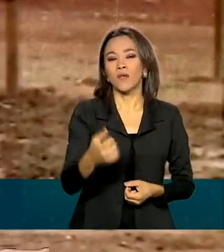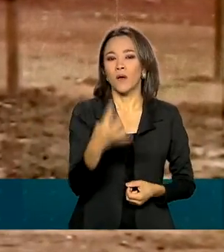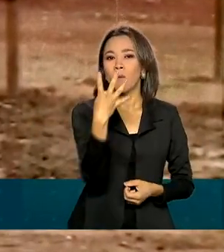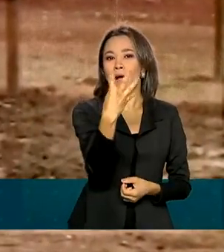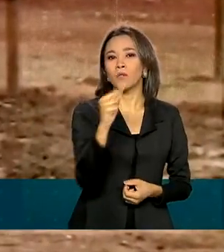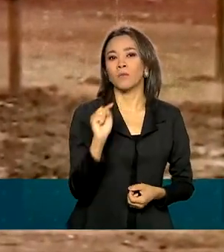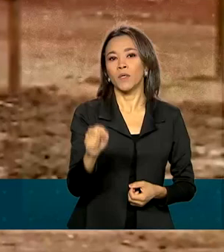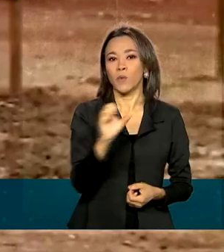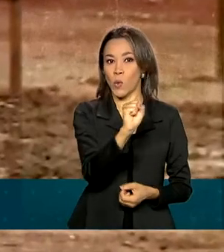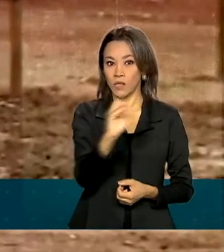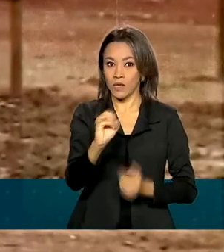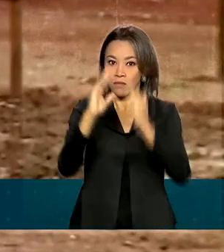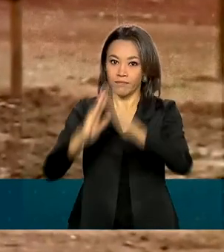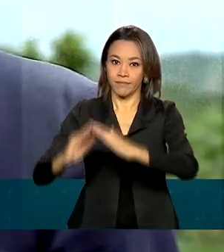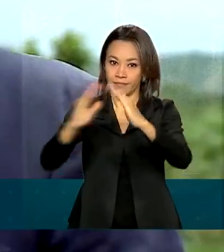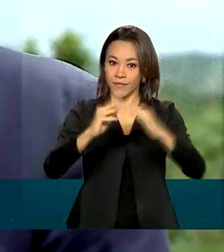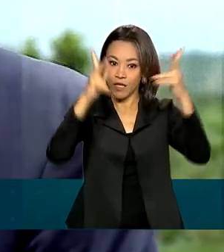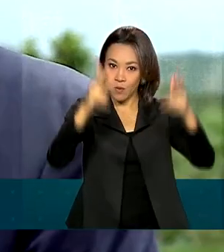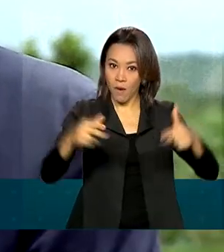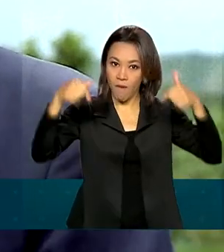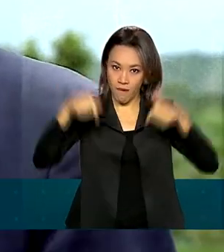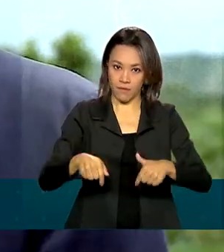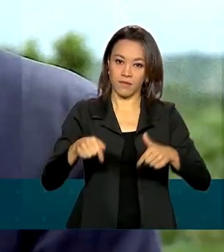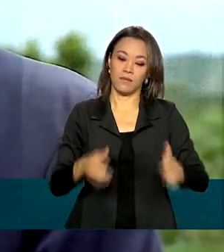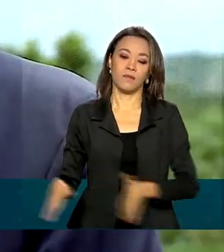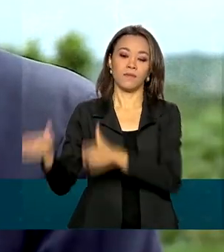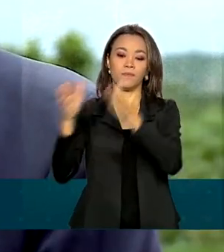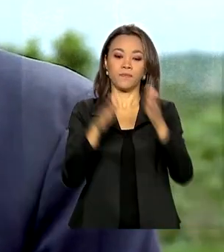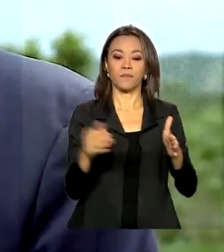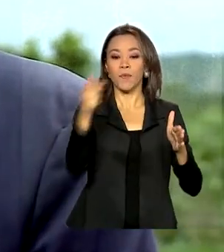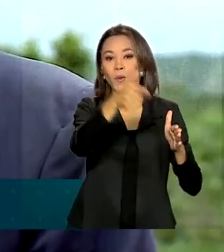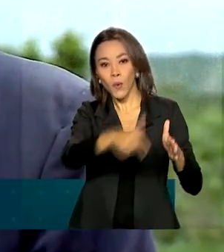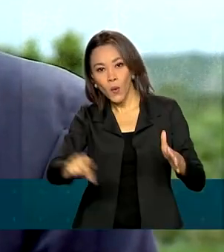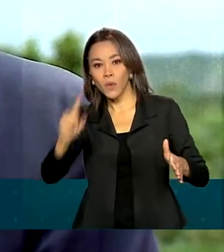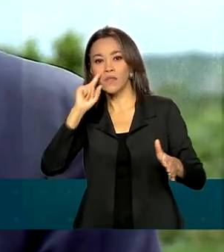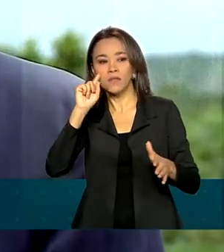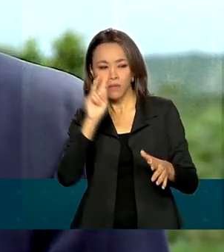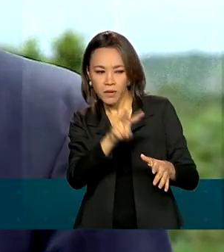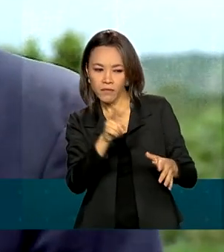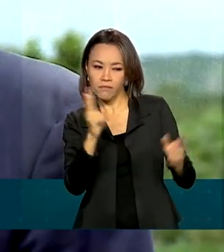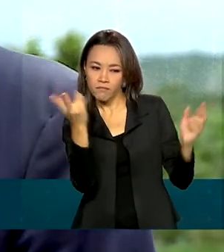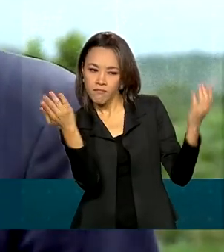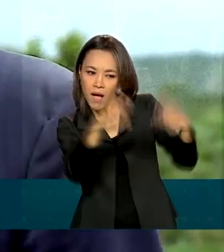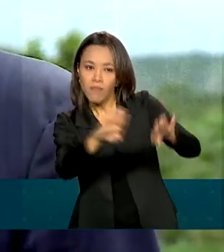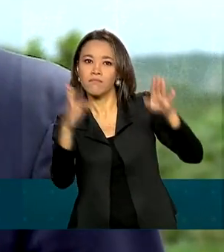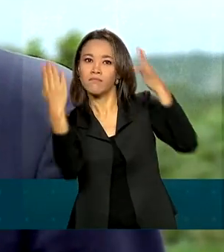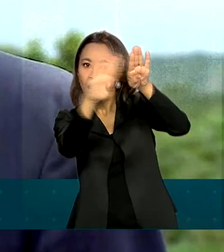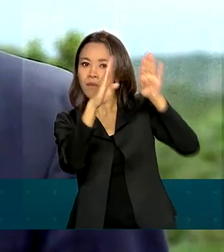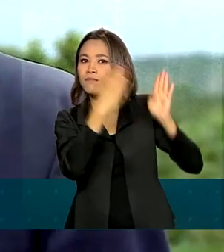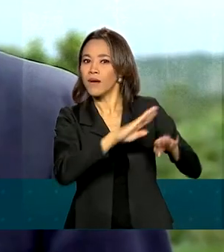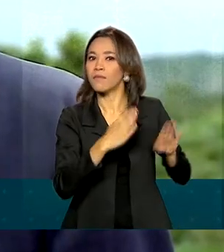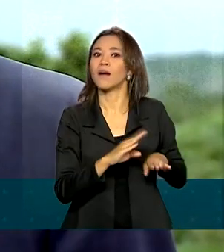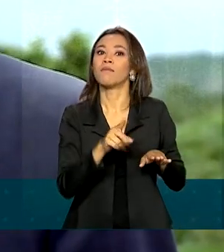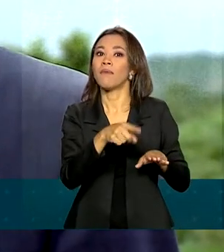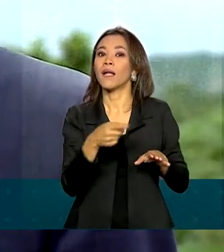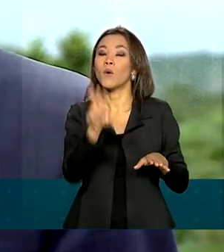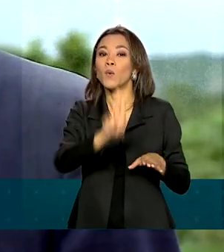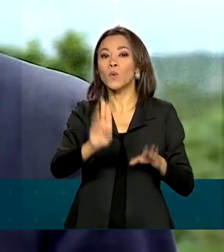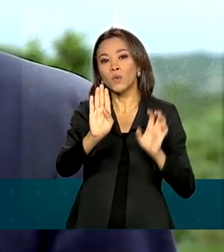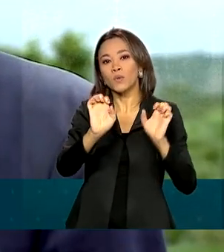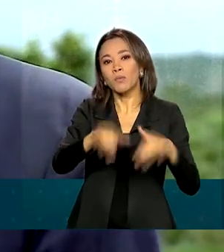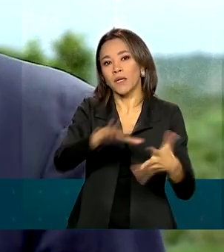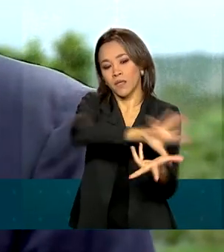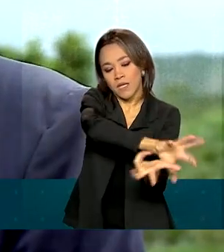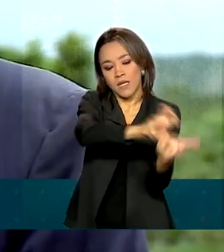habitantes, como esta aqui. Outros já estão na mira para serem encerrados e serem substituídos pela destinação adequada, pela